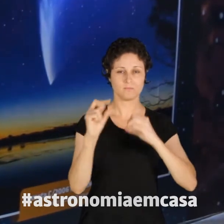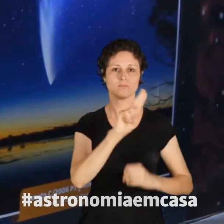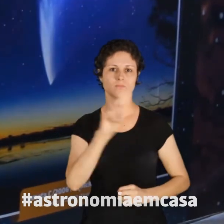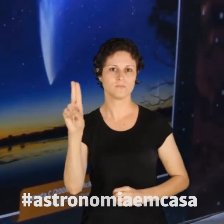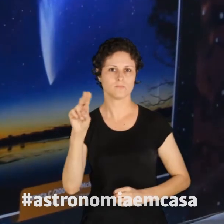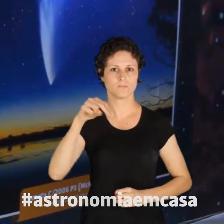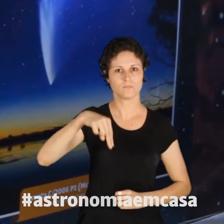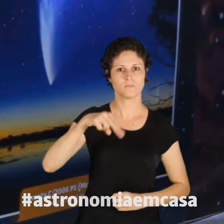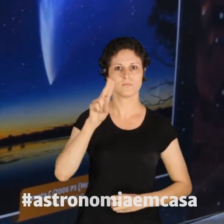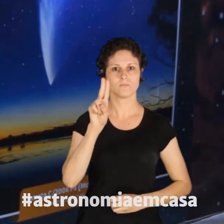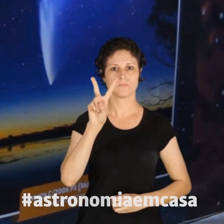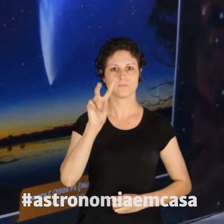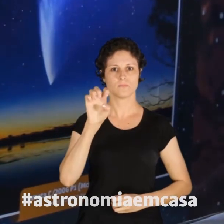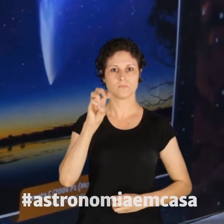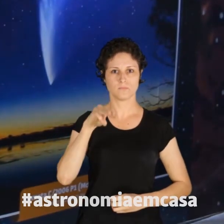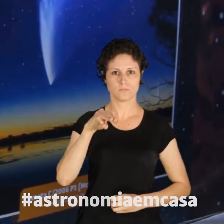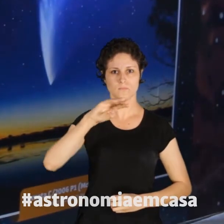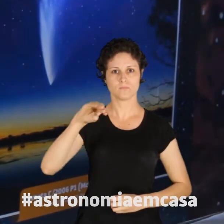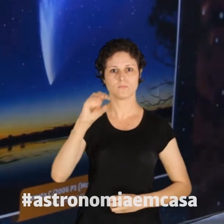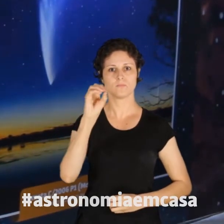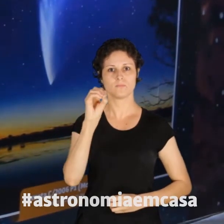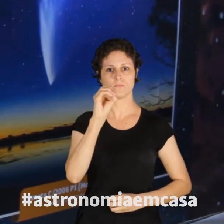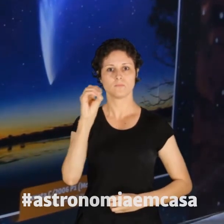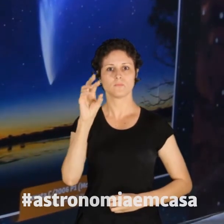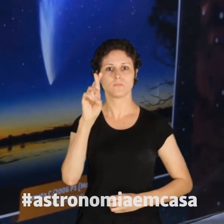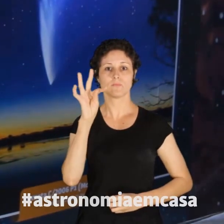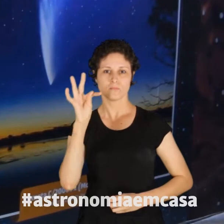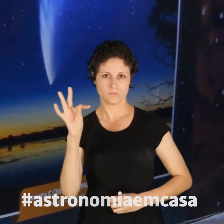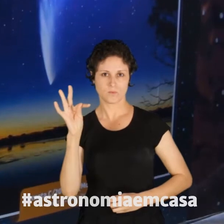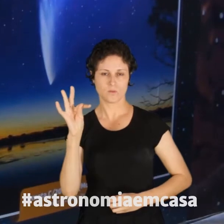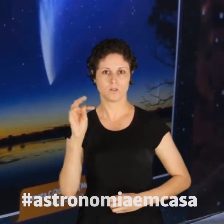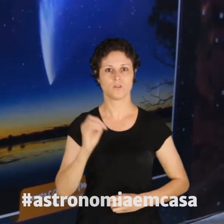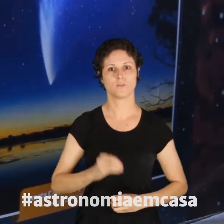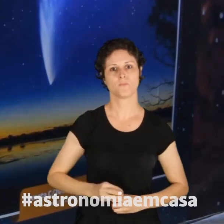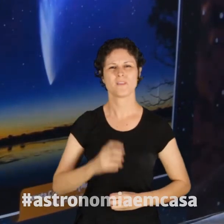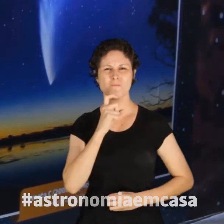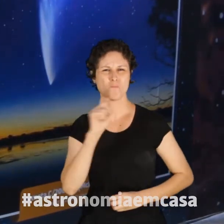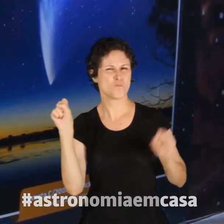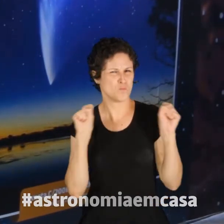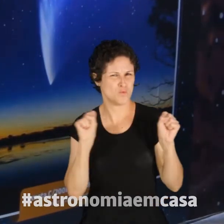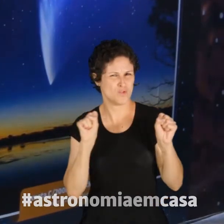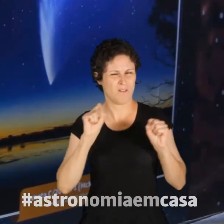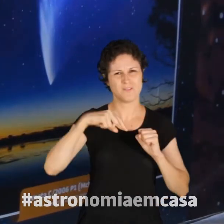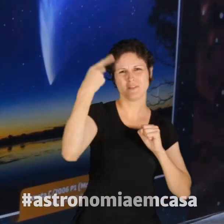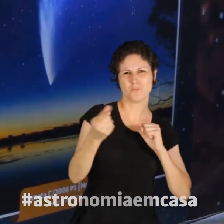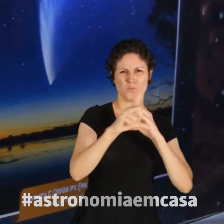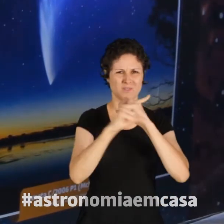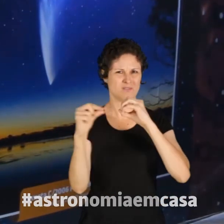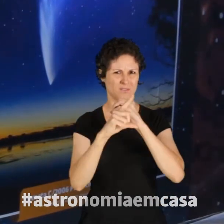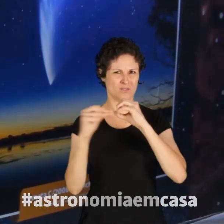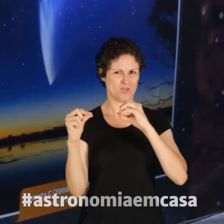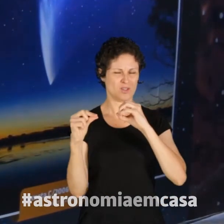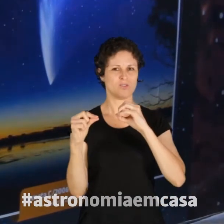os cometas e os asteroides nos traz informação sobre a origem do Sistema Solar, já que esses objetos são